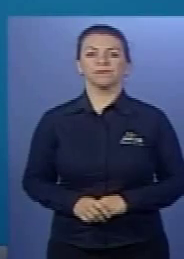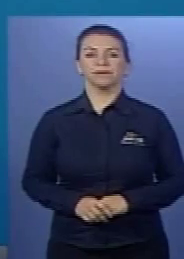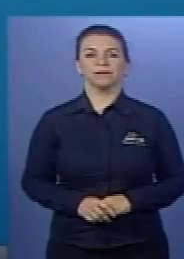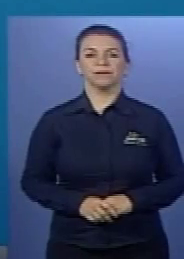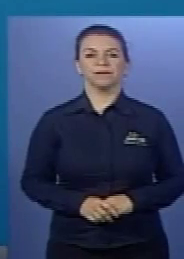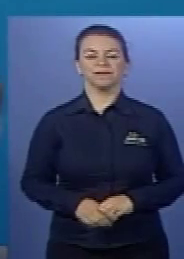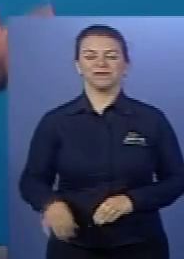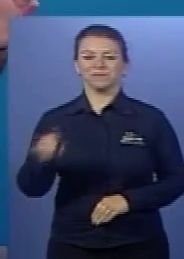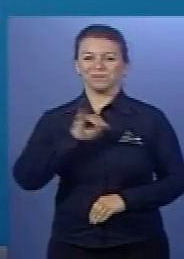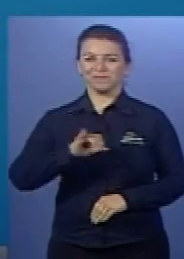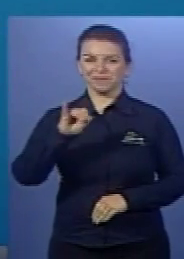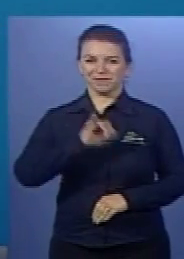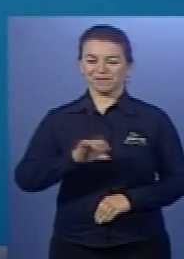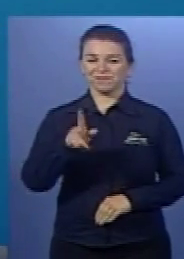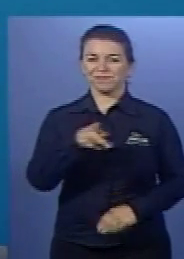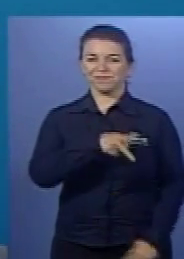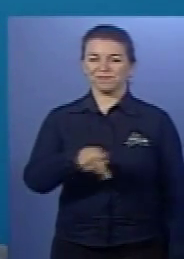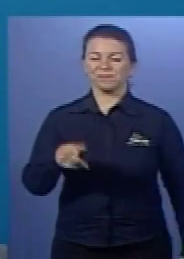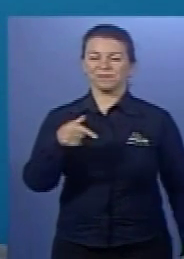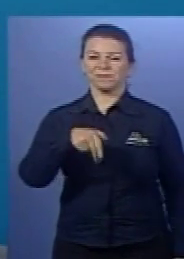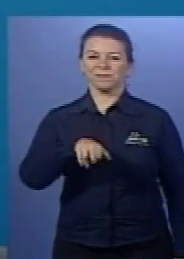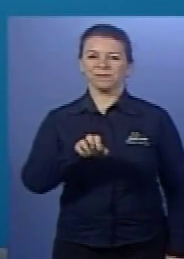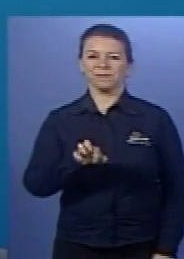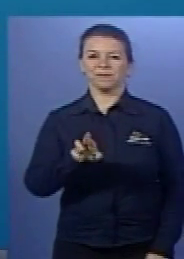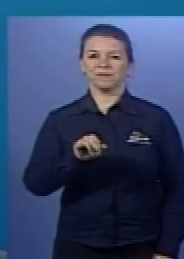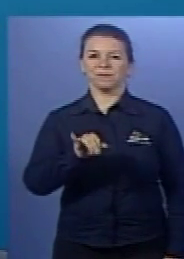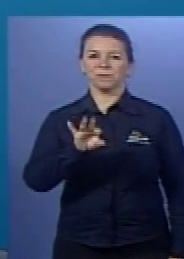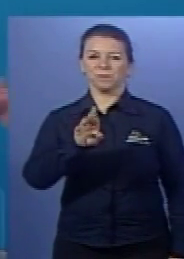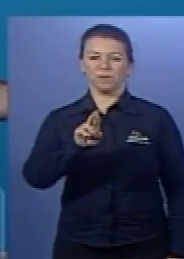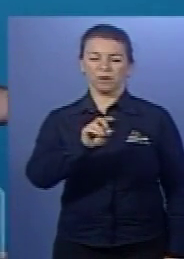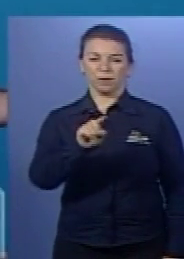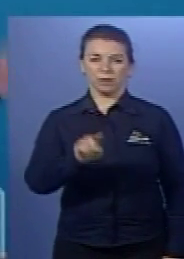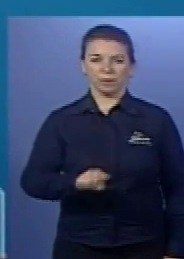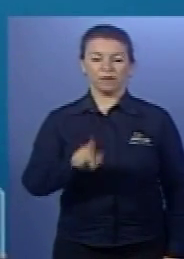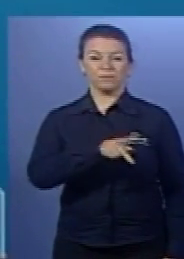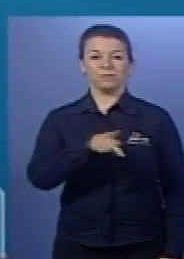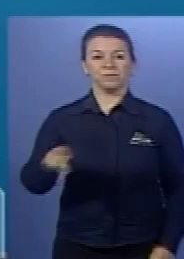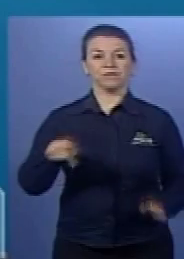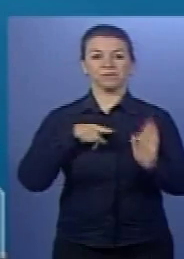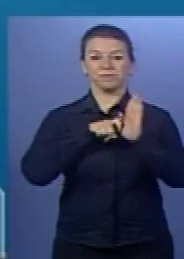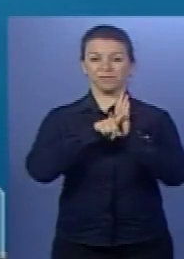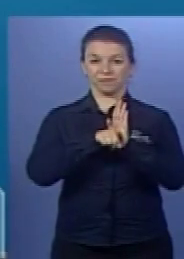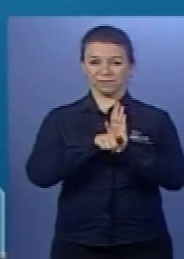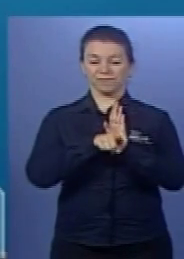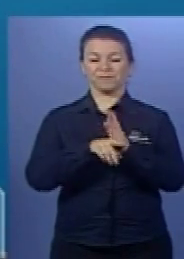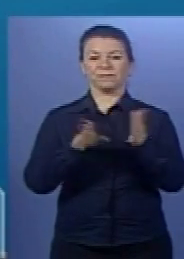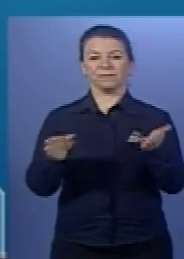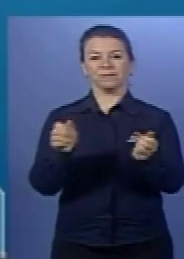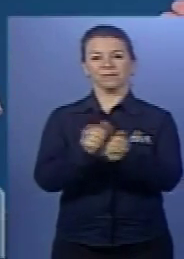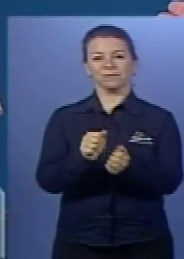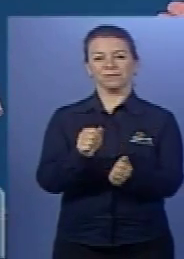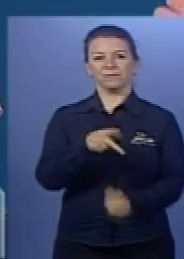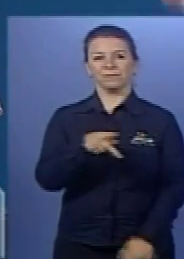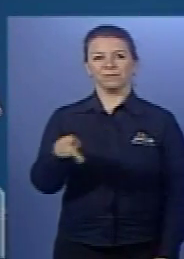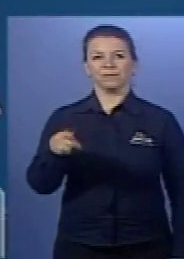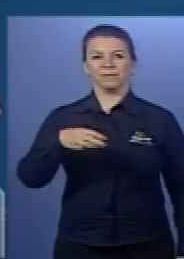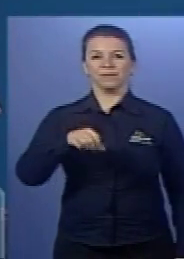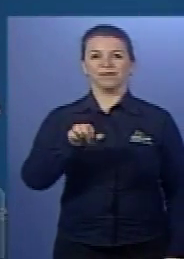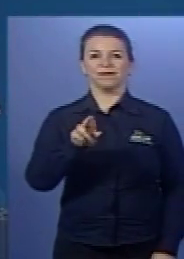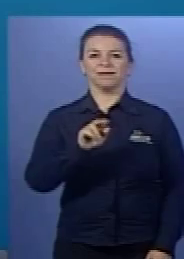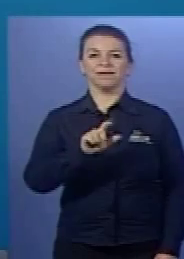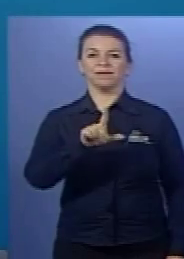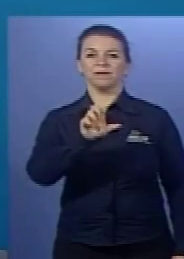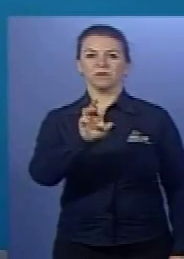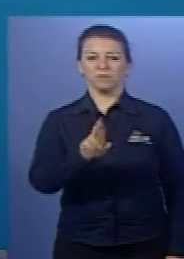Fala, galera! Sou eu, professor Queiroz, professor de Biologia. Estou eu, professor de Biologia, e professor Marlos, de